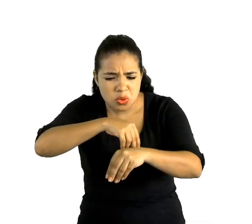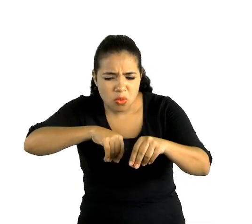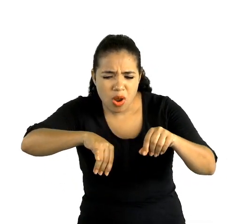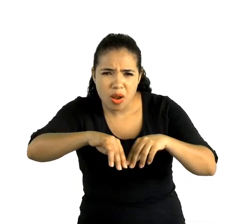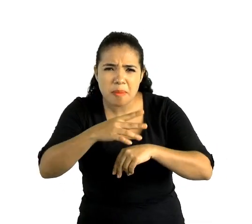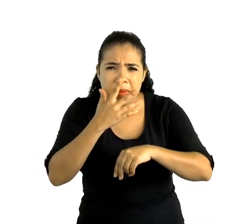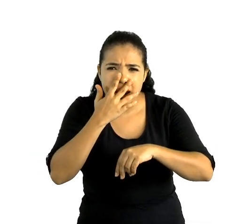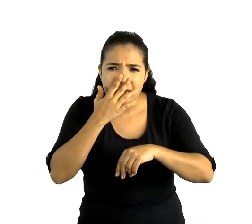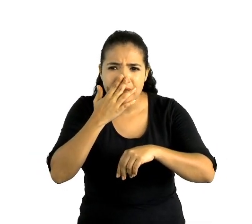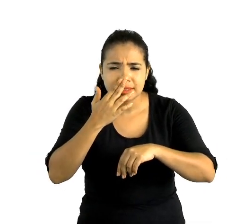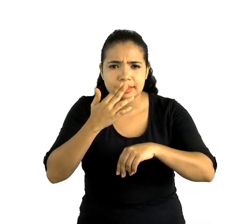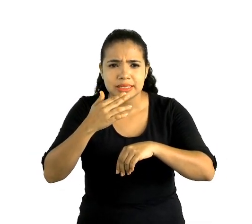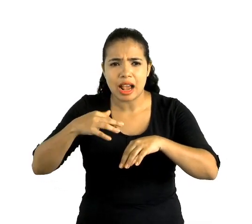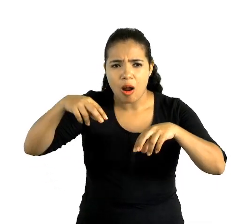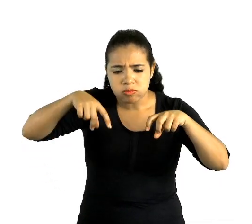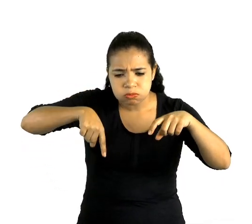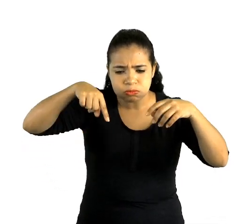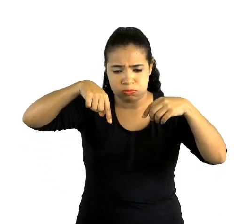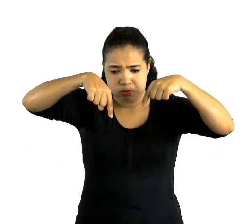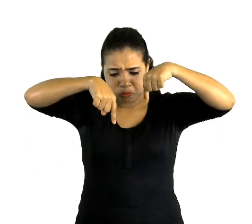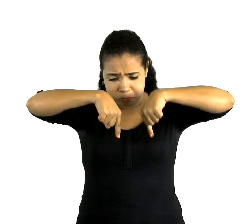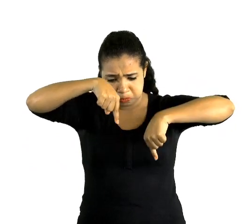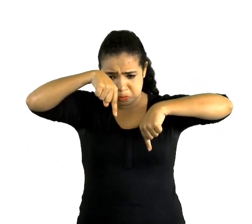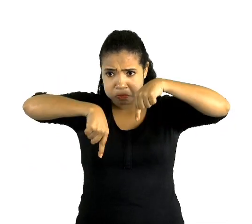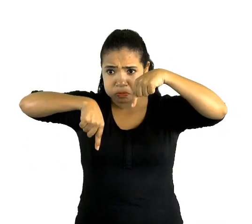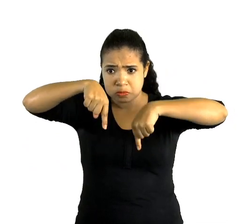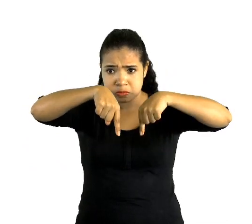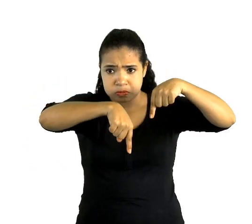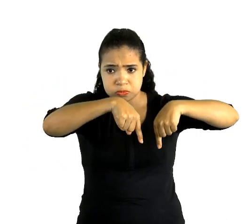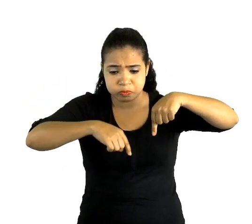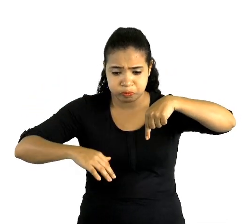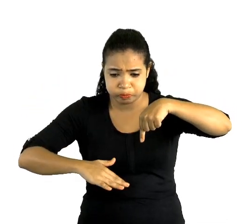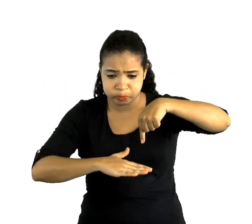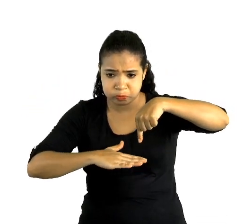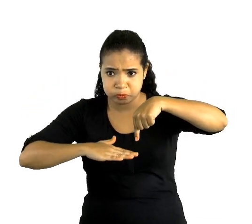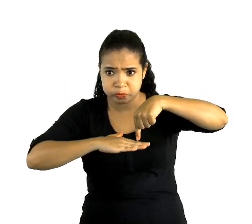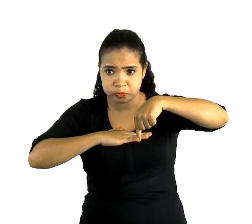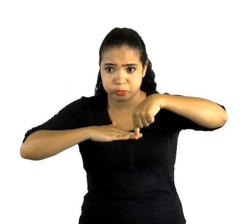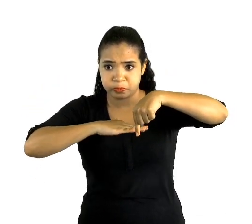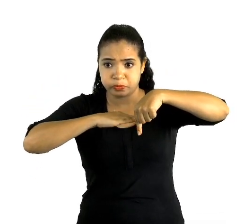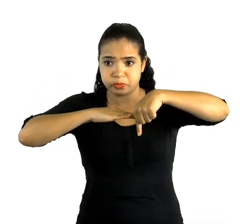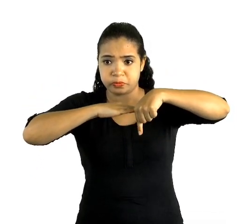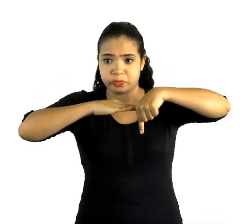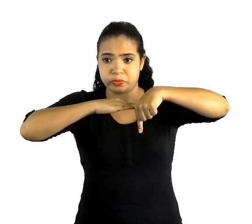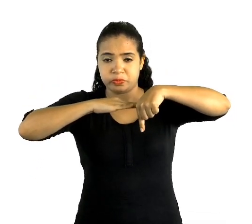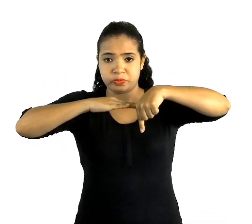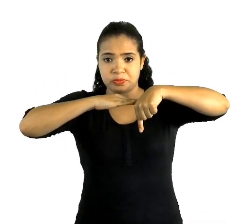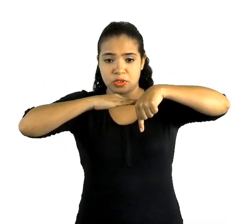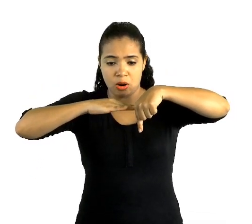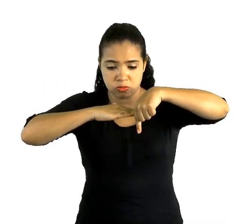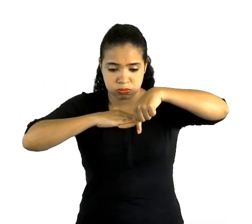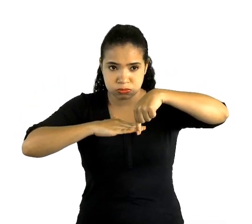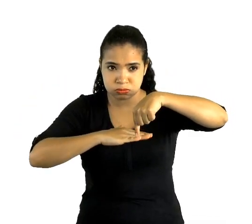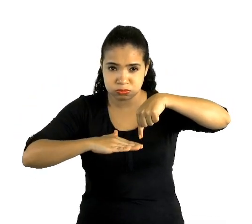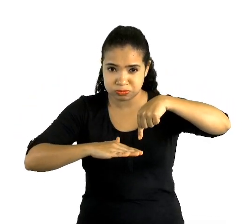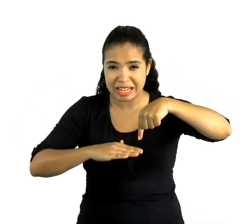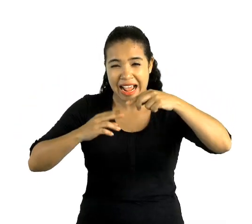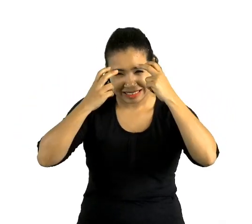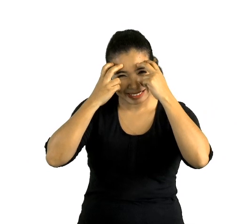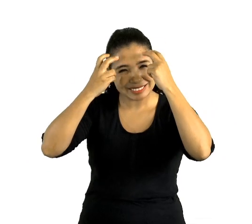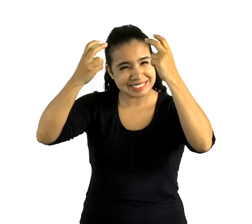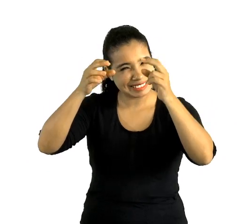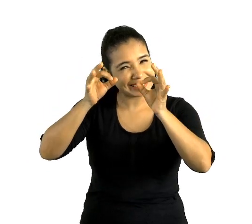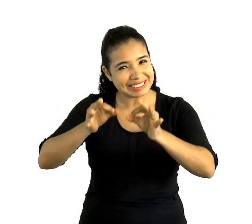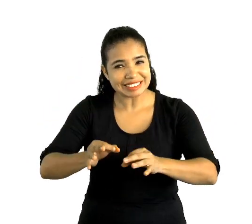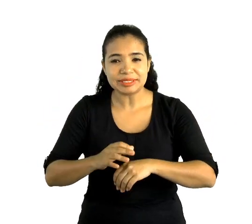subir, não chegar, entrar água dentro da casa. Como são inteligentes, não é mesmo? Na quarta